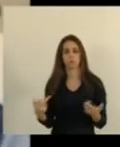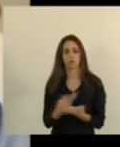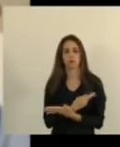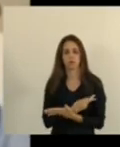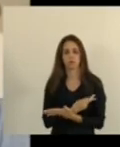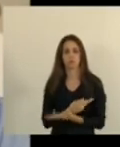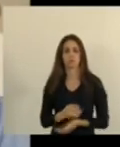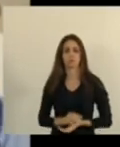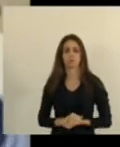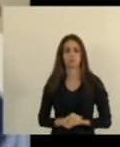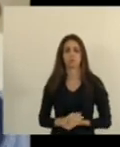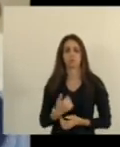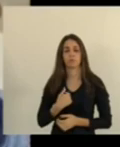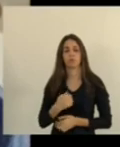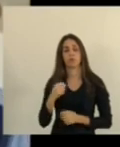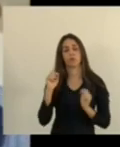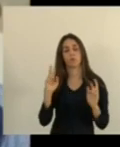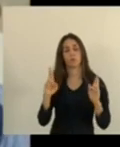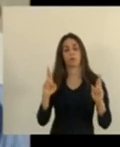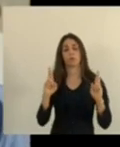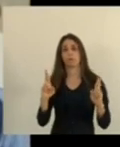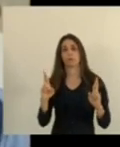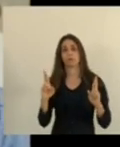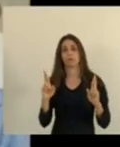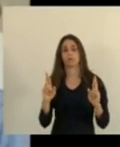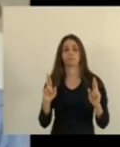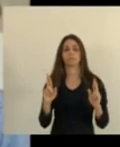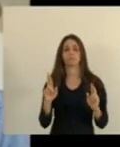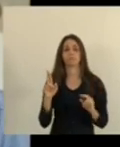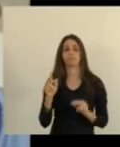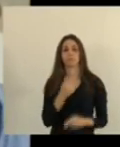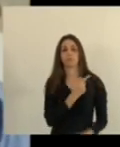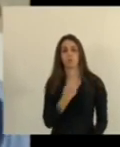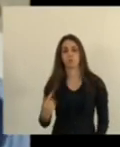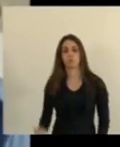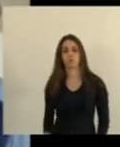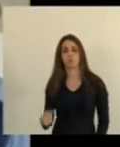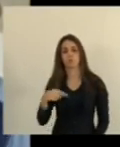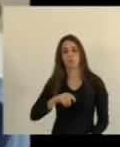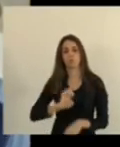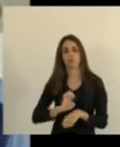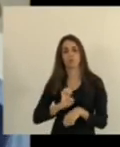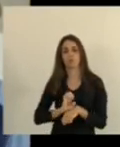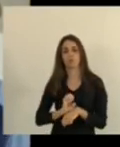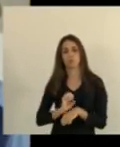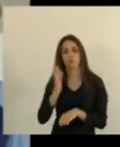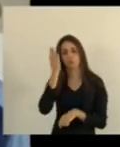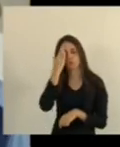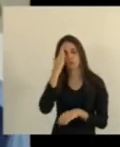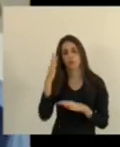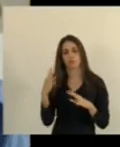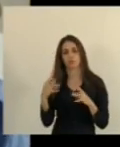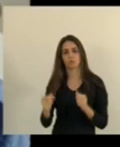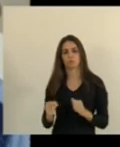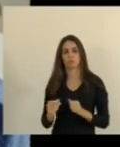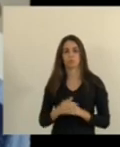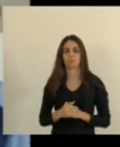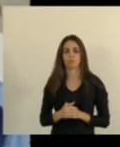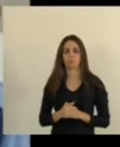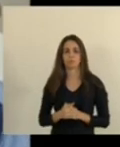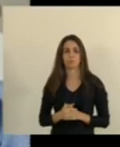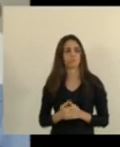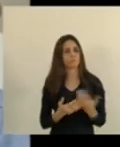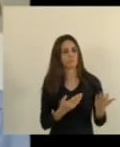e eu prefiro não acreditar que o senhor governador do estado tenha conhecimento de tudo isso senhor